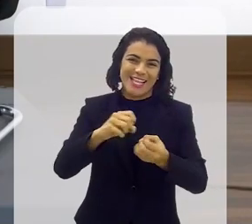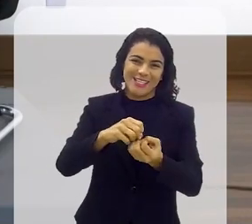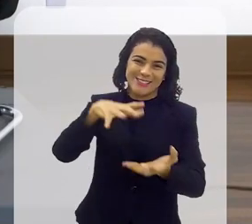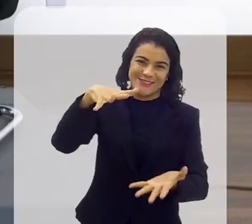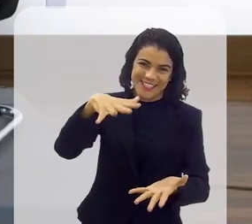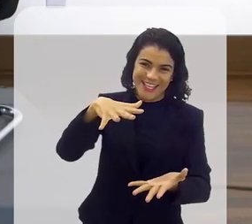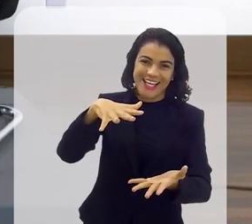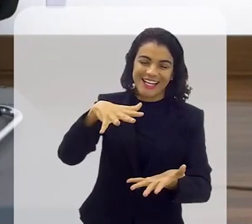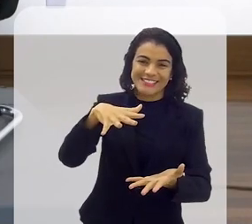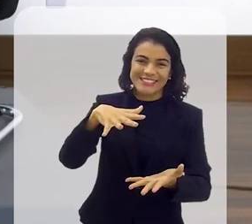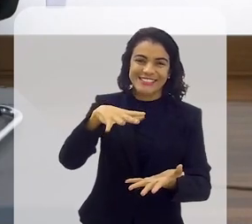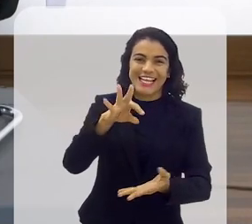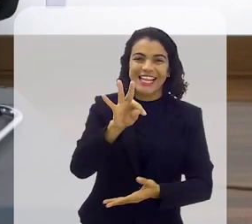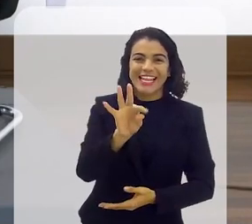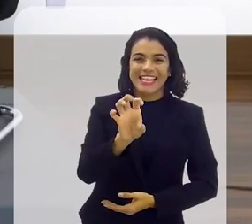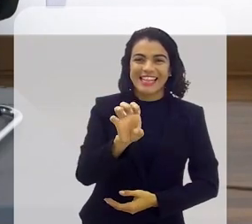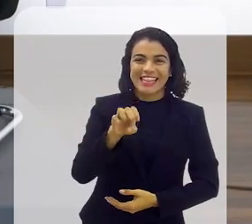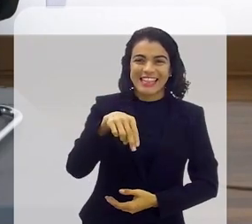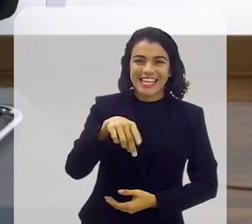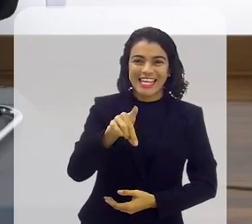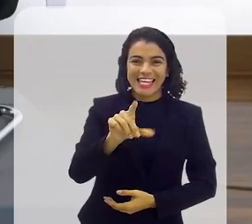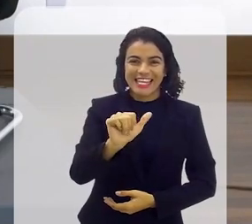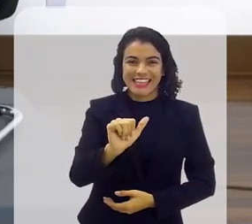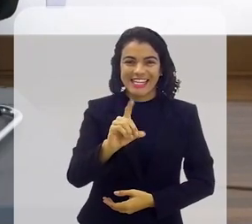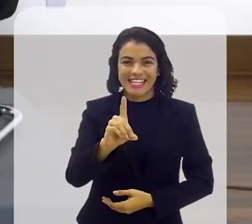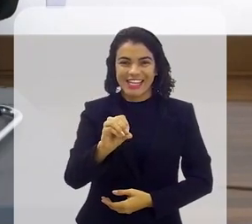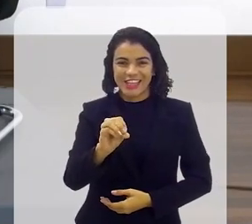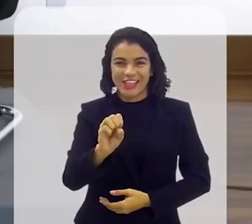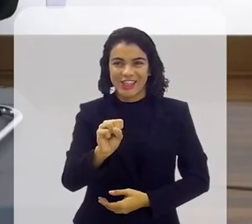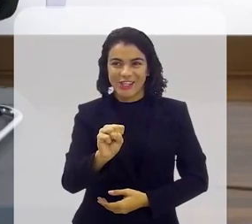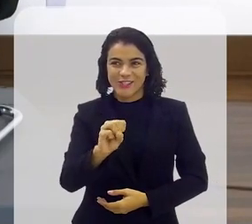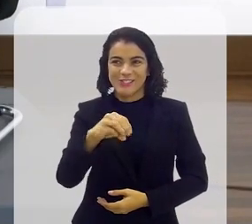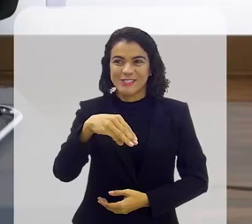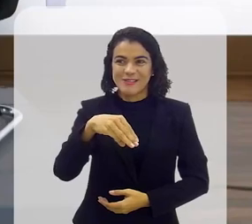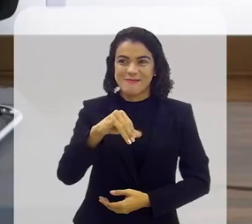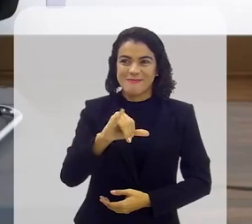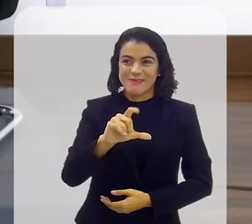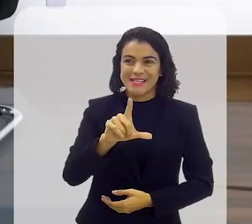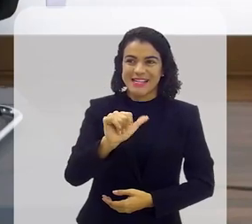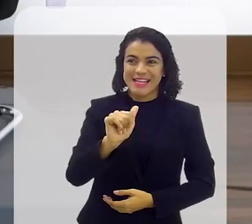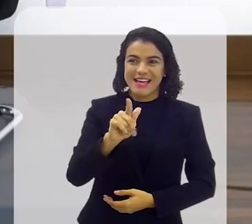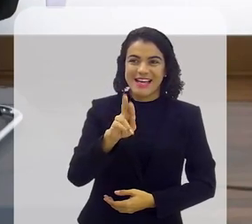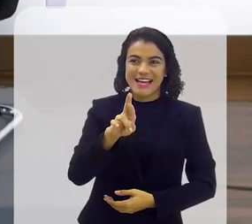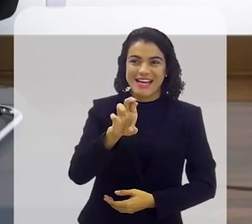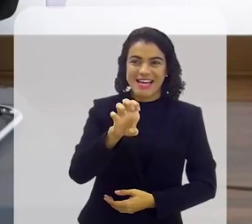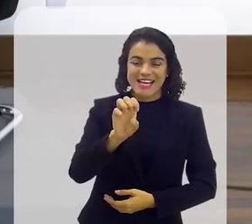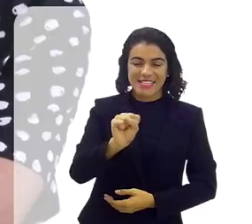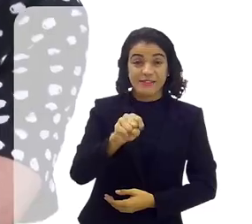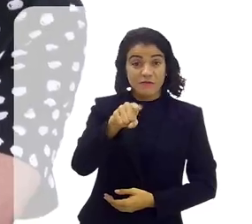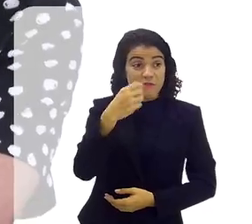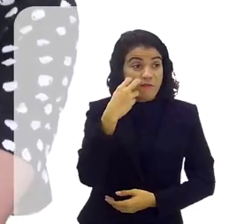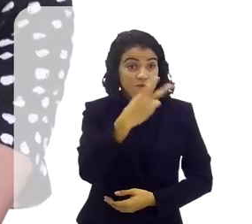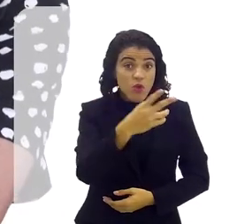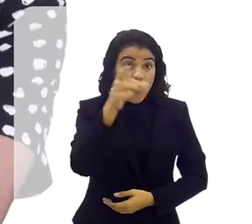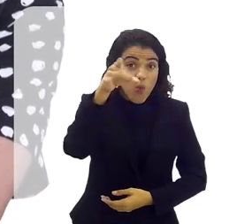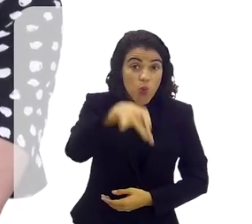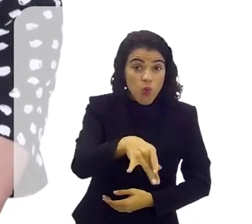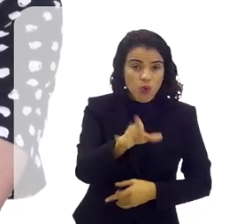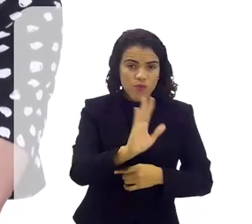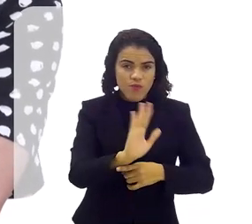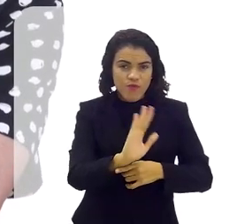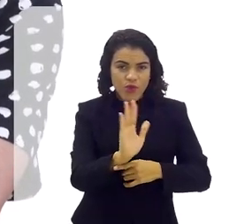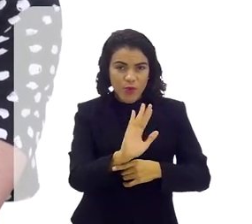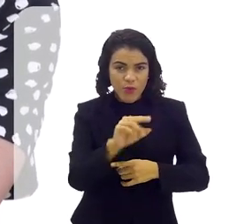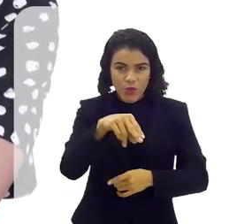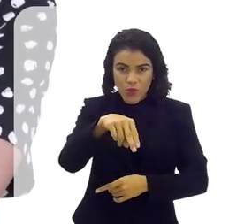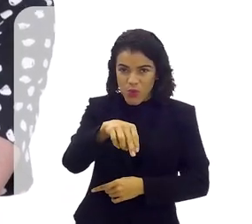que lindo que para mim foi um achado você deixa eu lhe perguntar você viu o último filme de